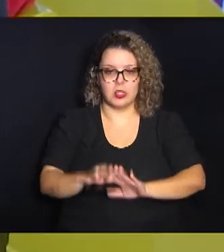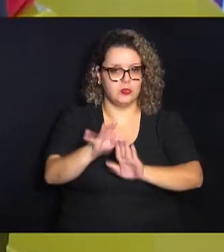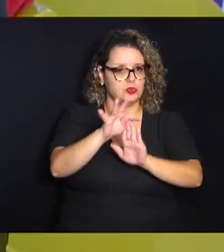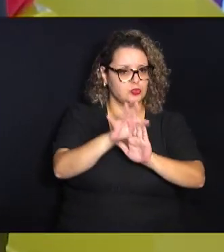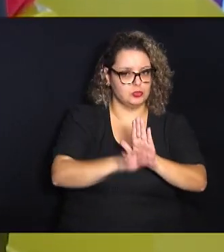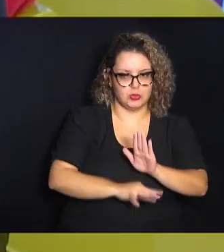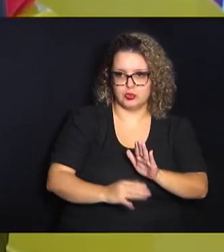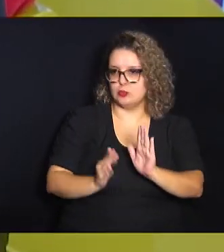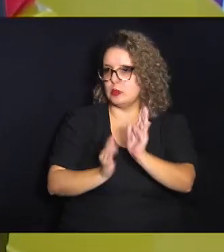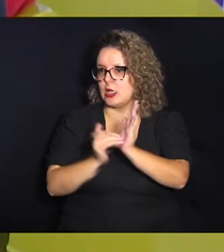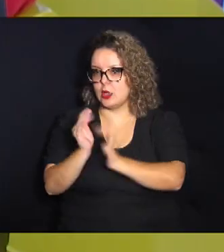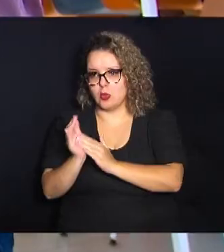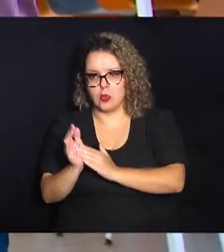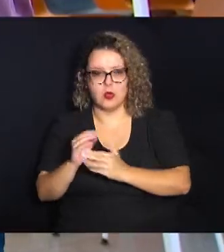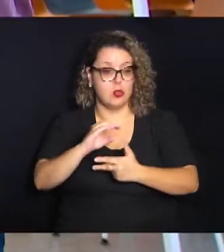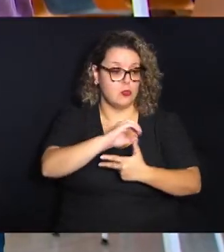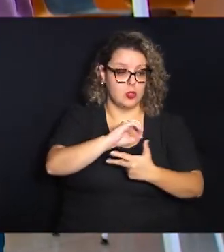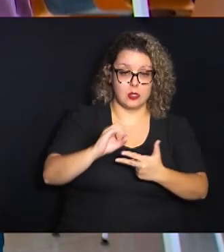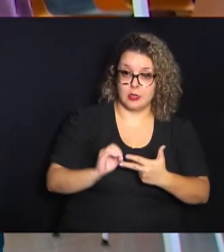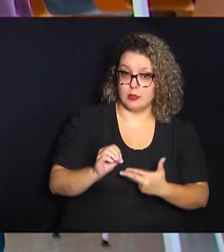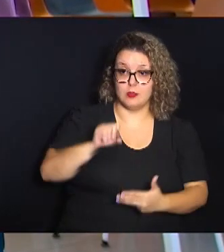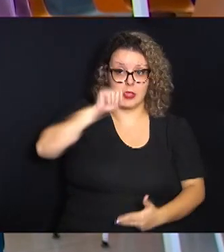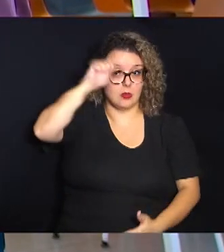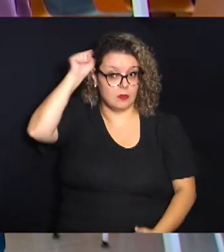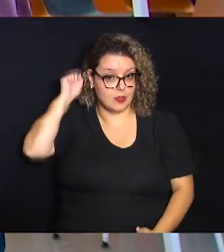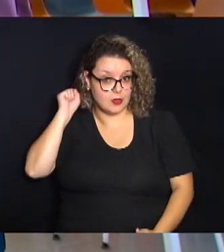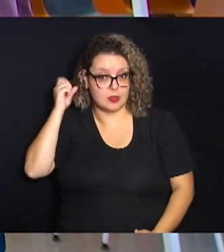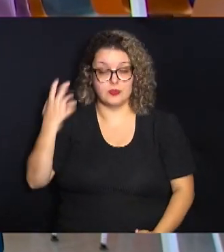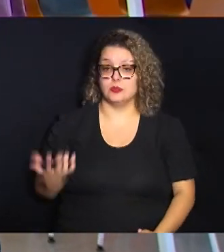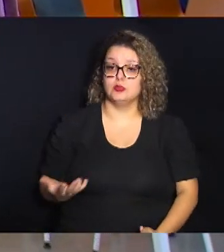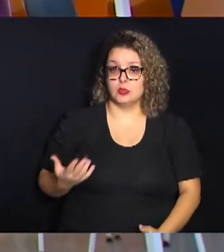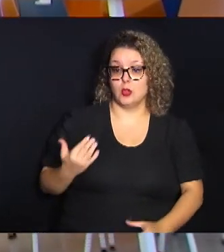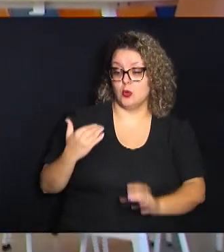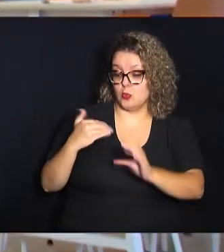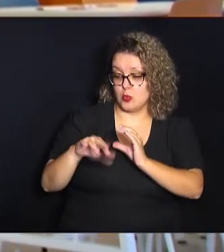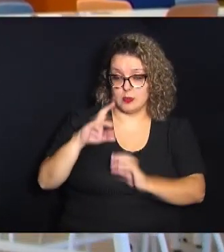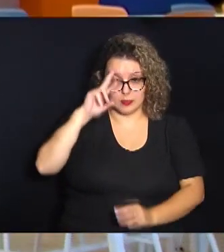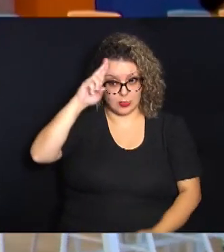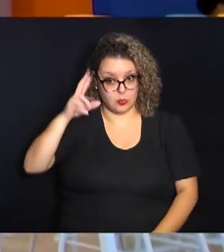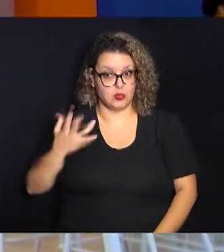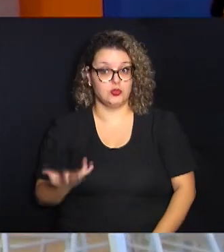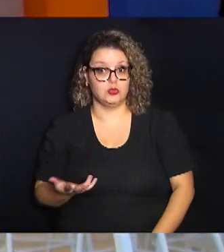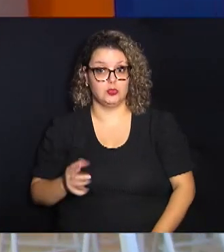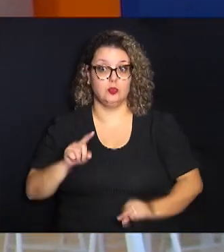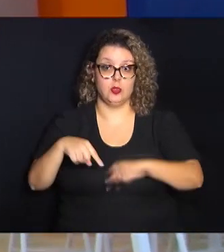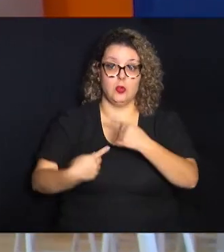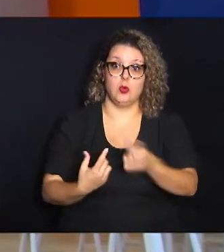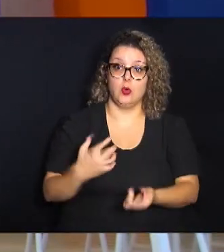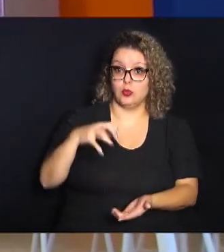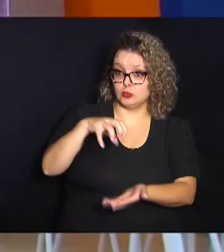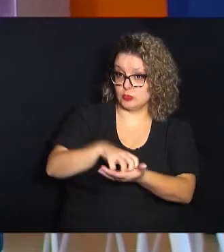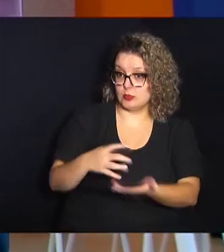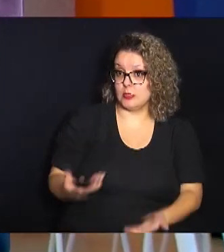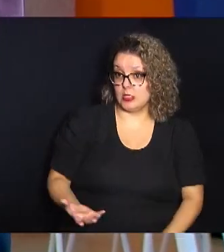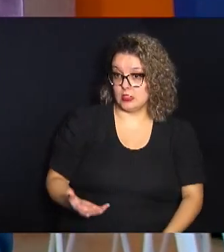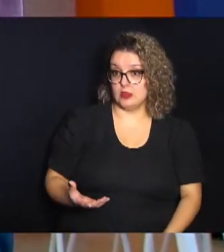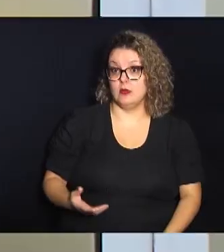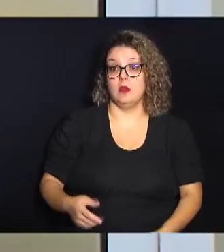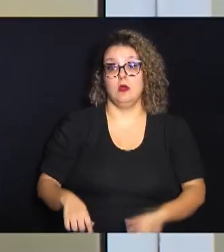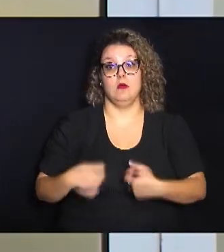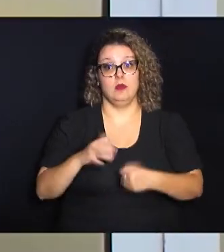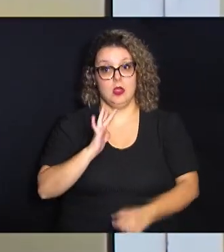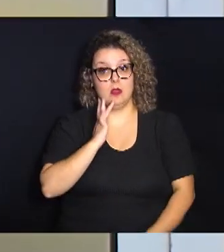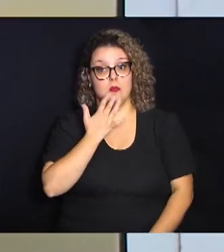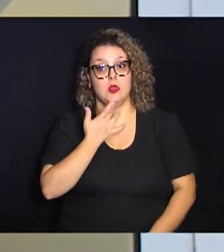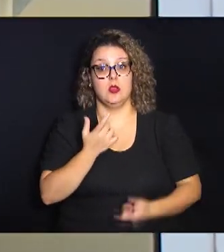concurso para o Enem para vestibular seja um e-mail para o seu chefe para algum outro departamento você vai priorizar